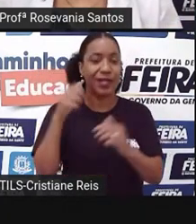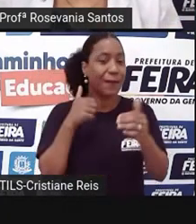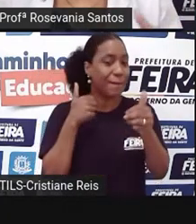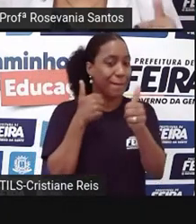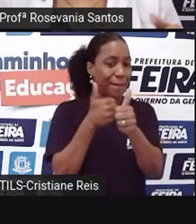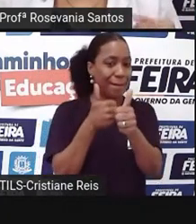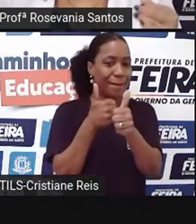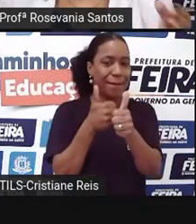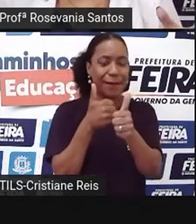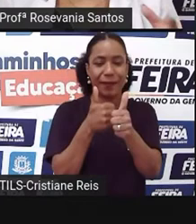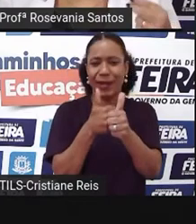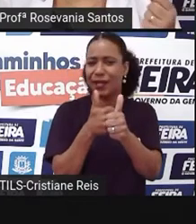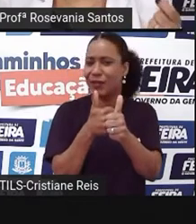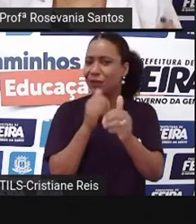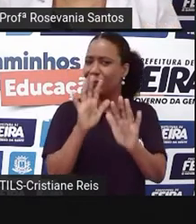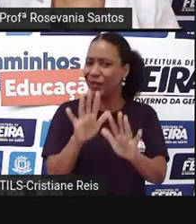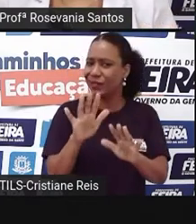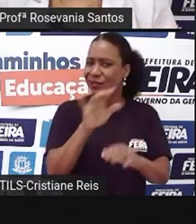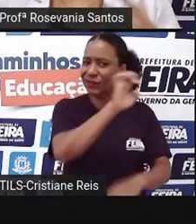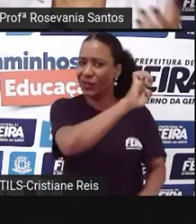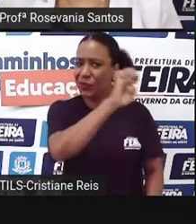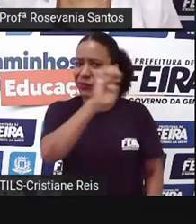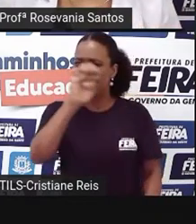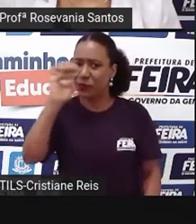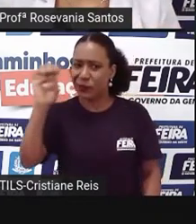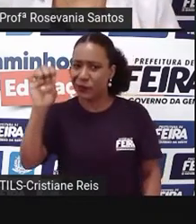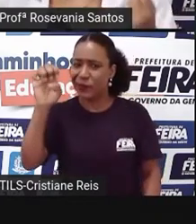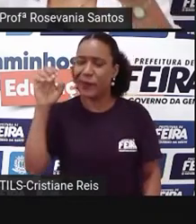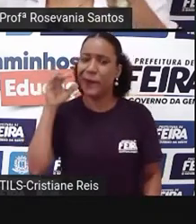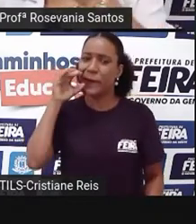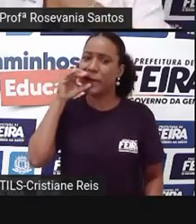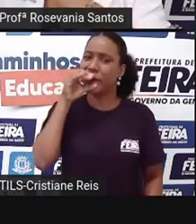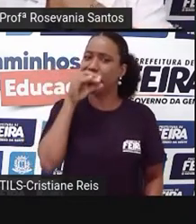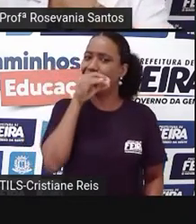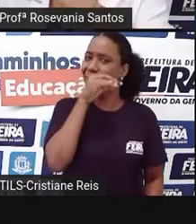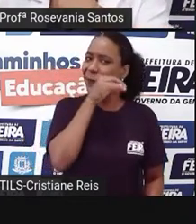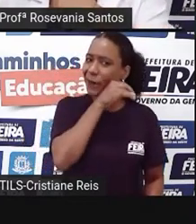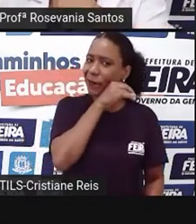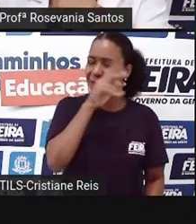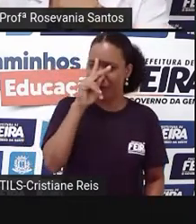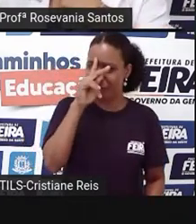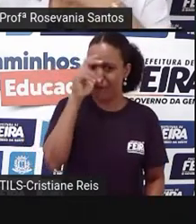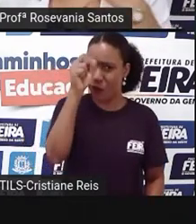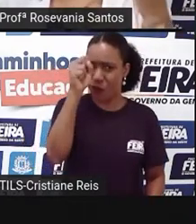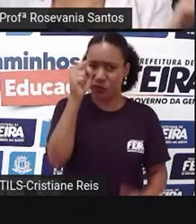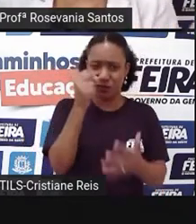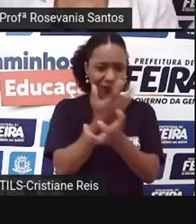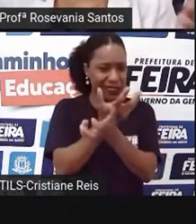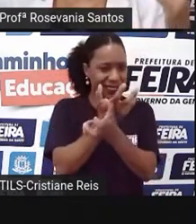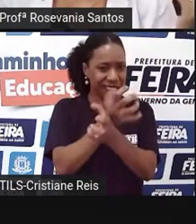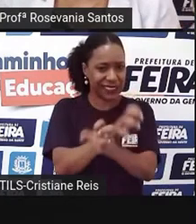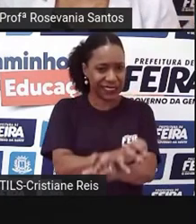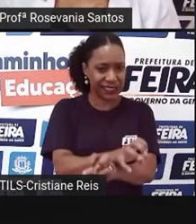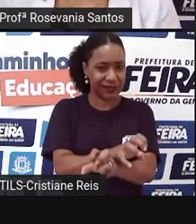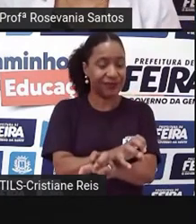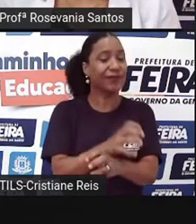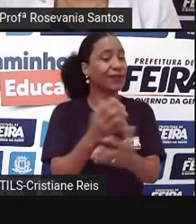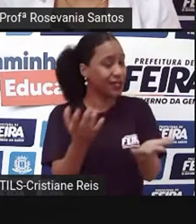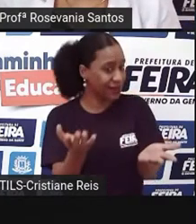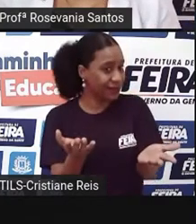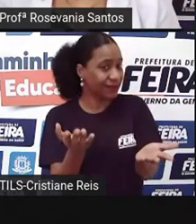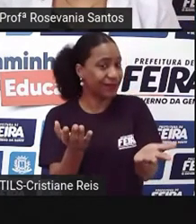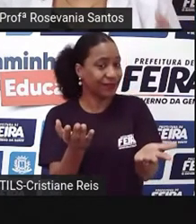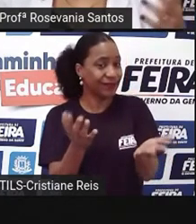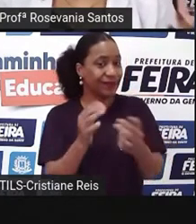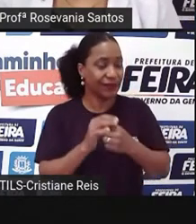você pode dizer, Pró, mas se tá próximo da linha do Equador, ele é mais quente, não deveria ser mais seco? Deveria, teoricamente, seria